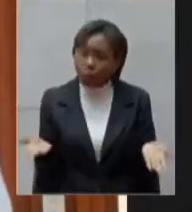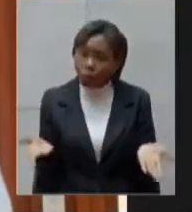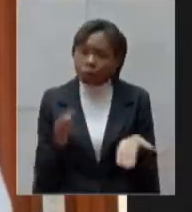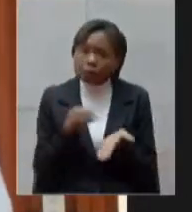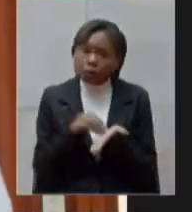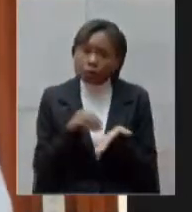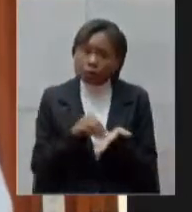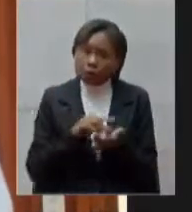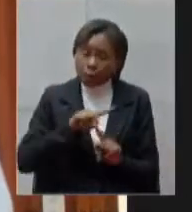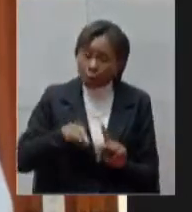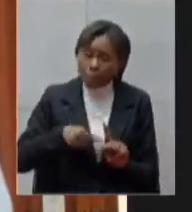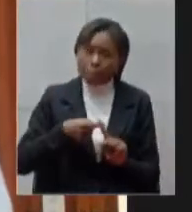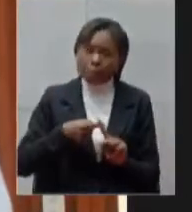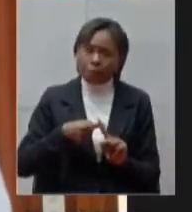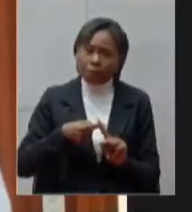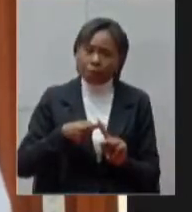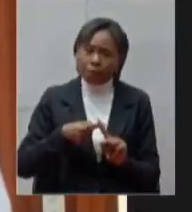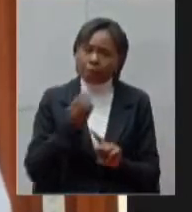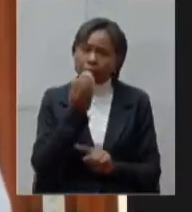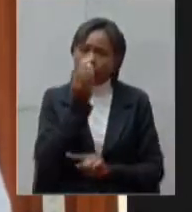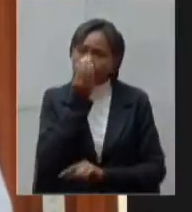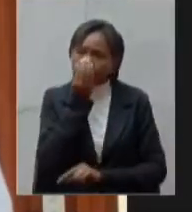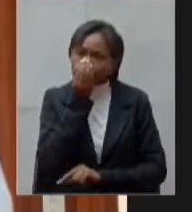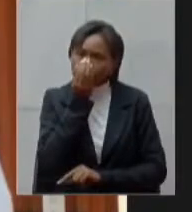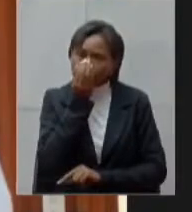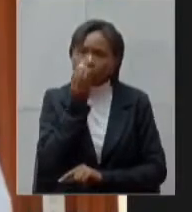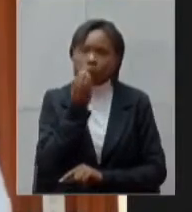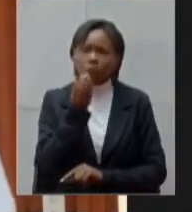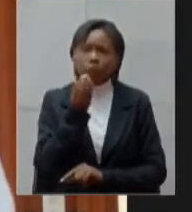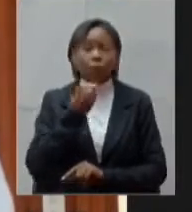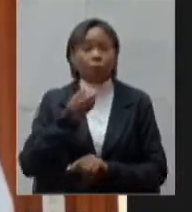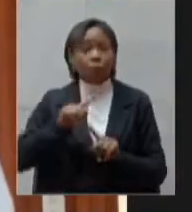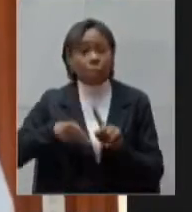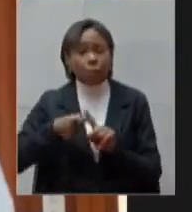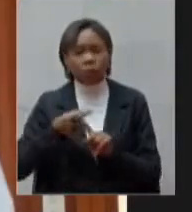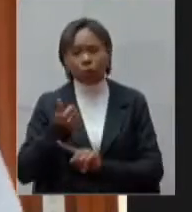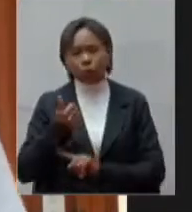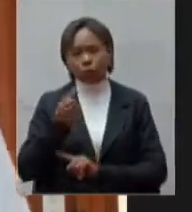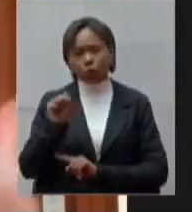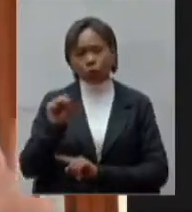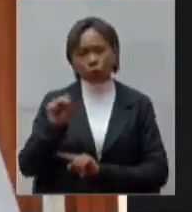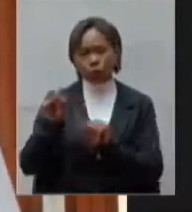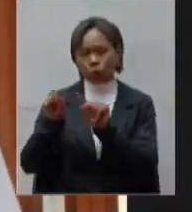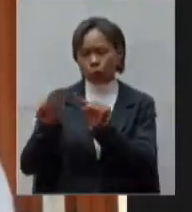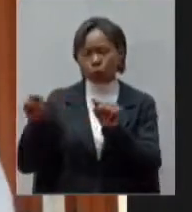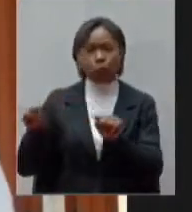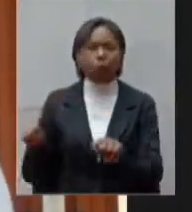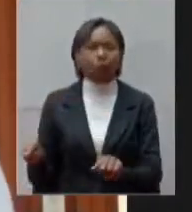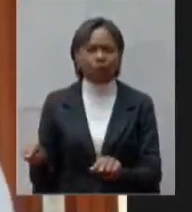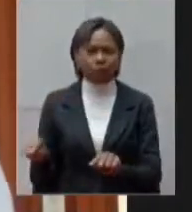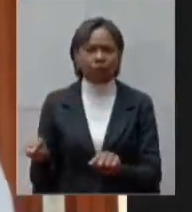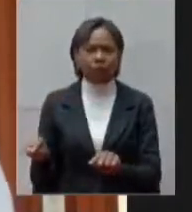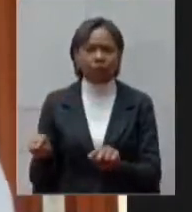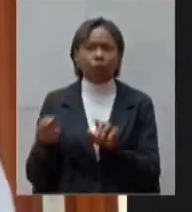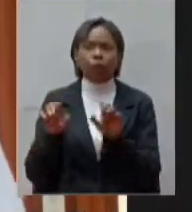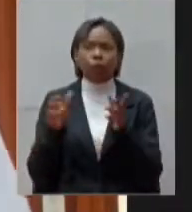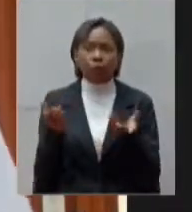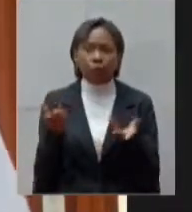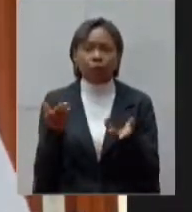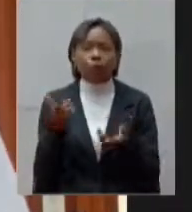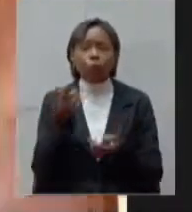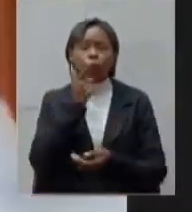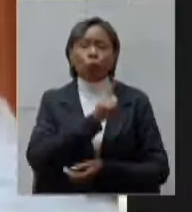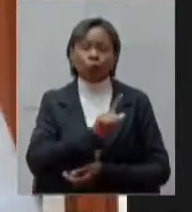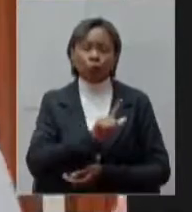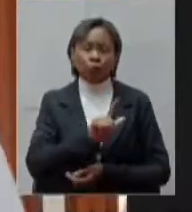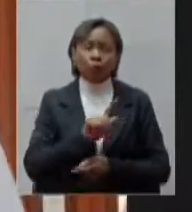oito respiradores pelo menos e mais oito monitores que a estrutura física já existe só que